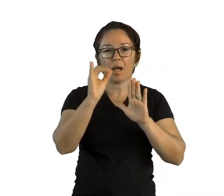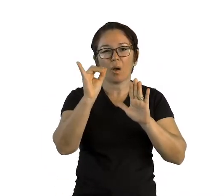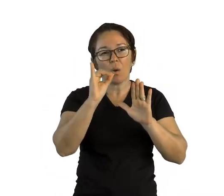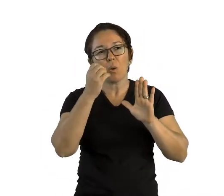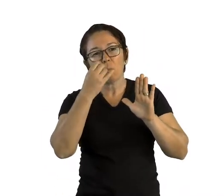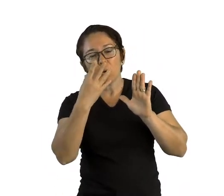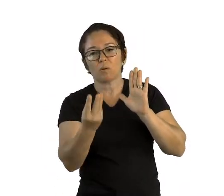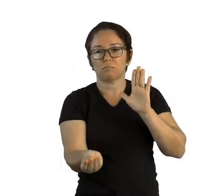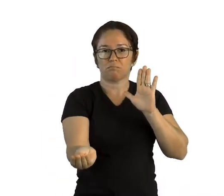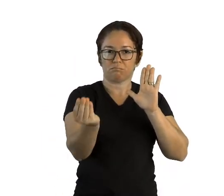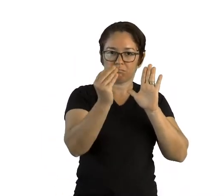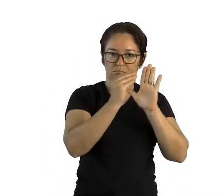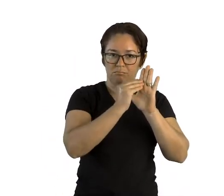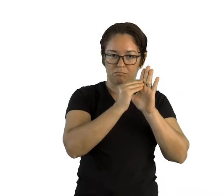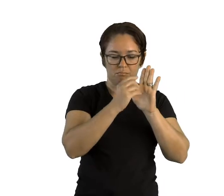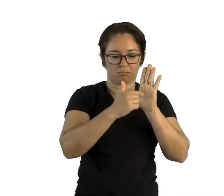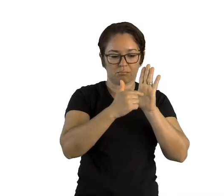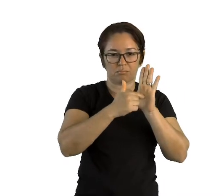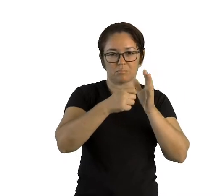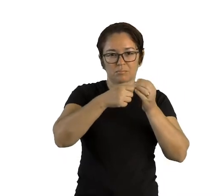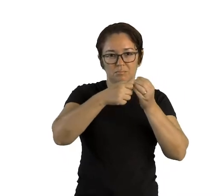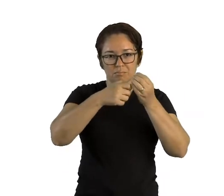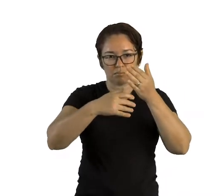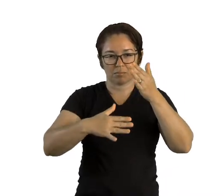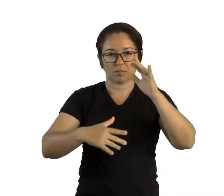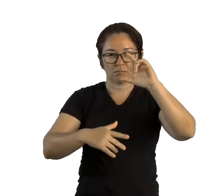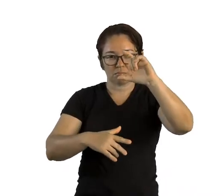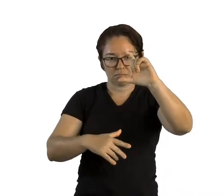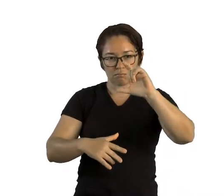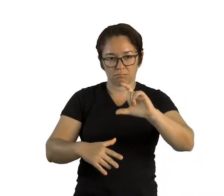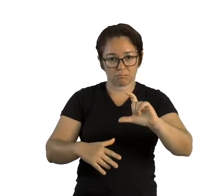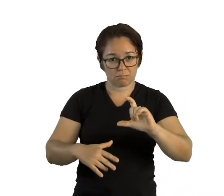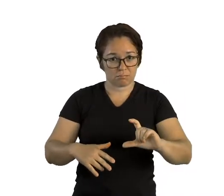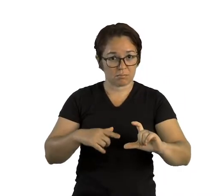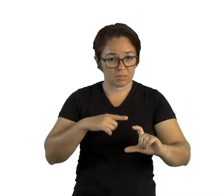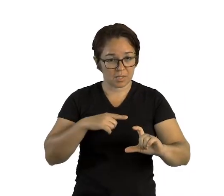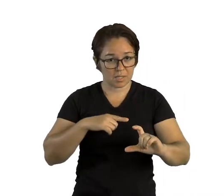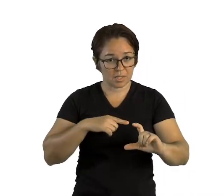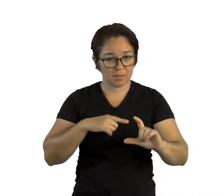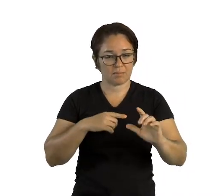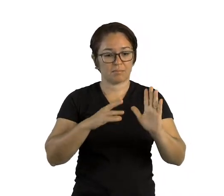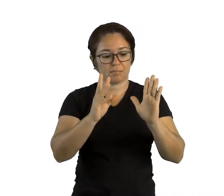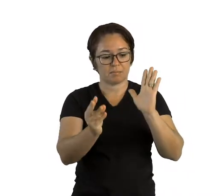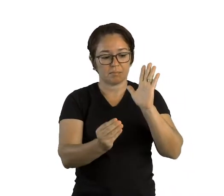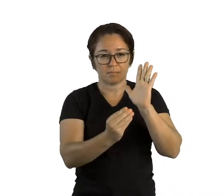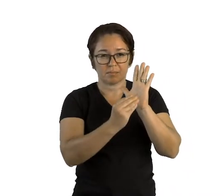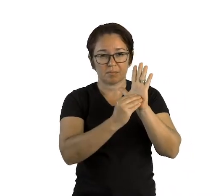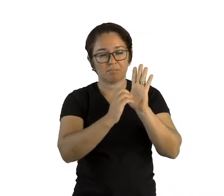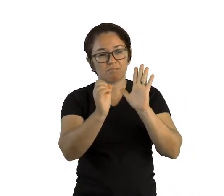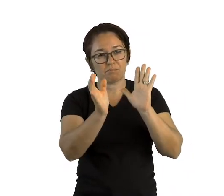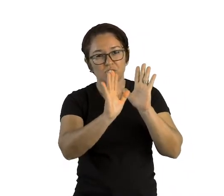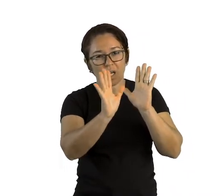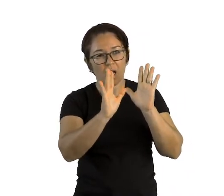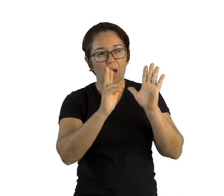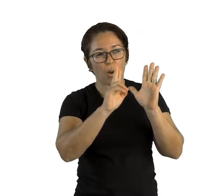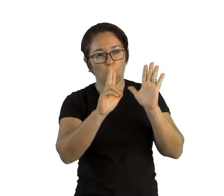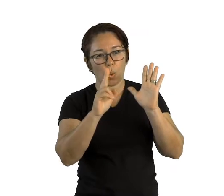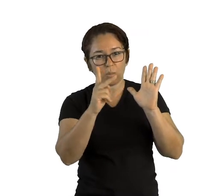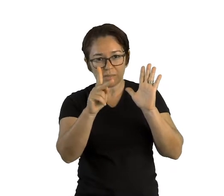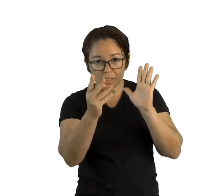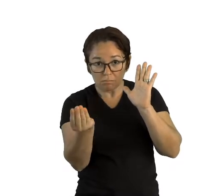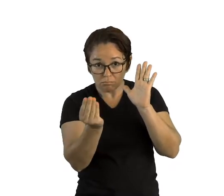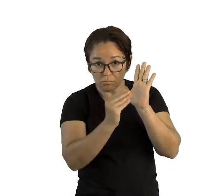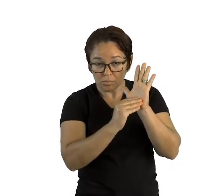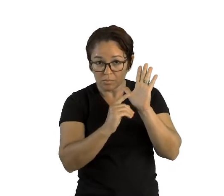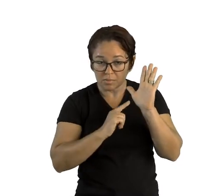carta está organizado em parágrafos? Você se despediu e assinou a carta? As palavras